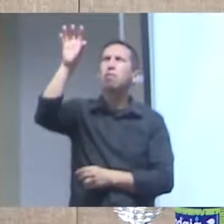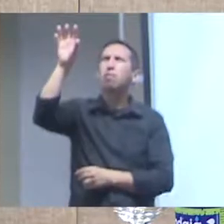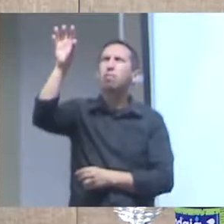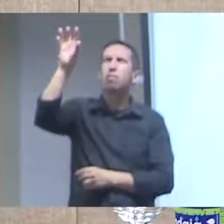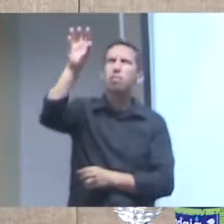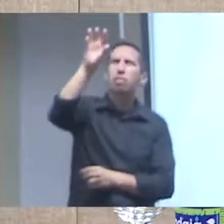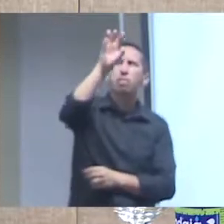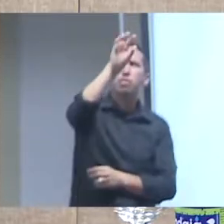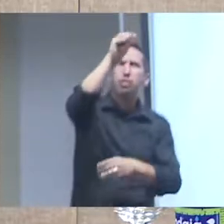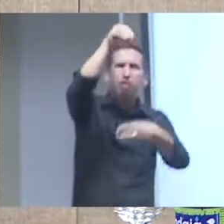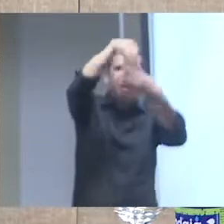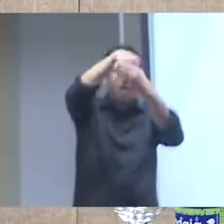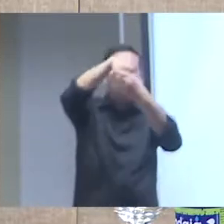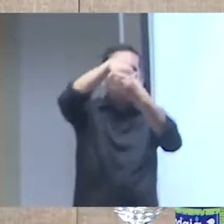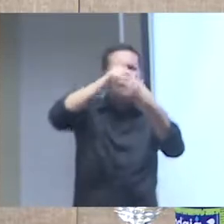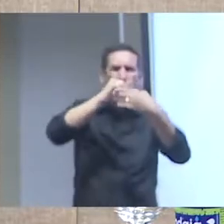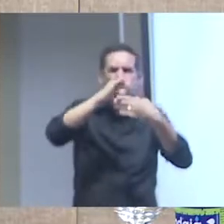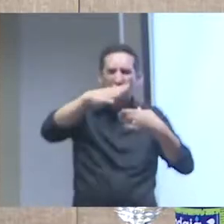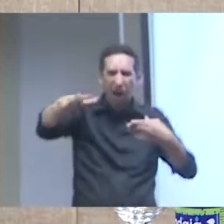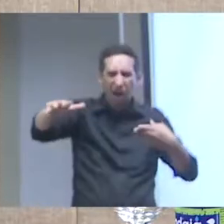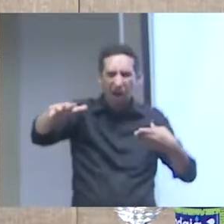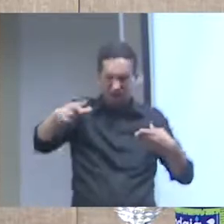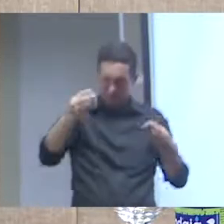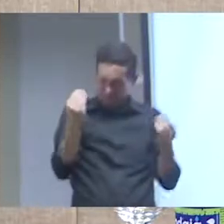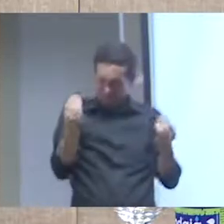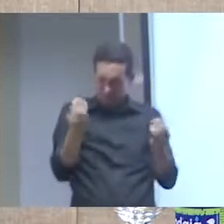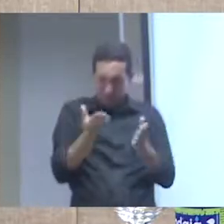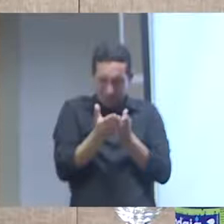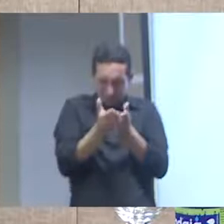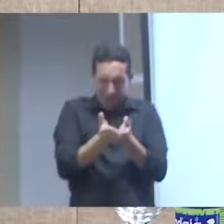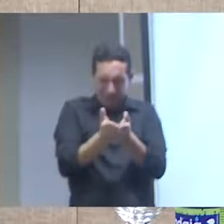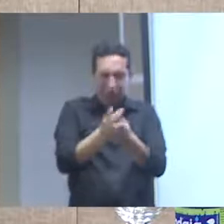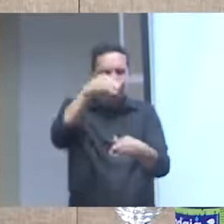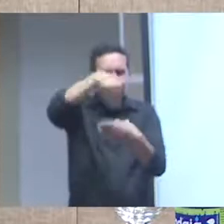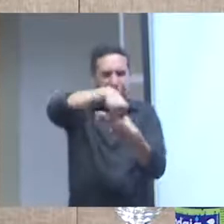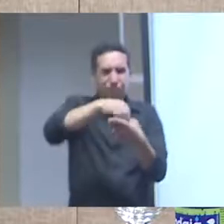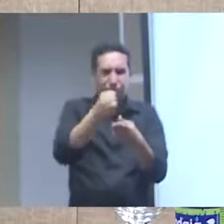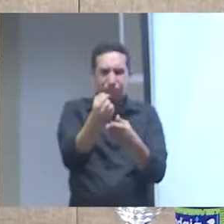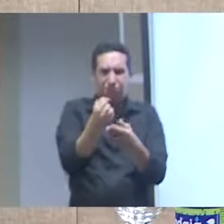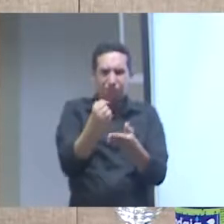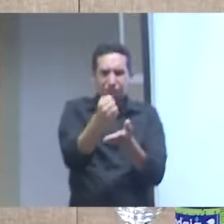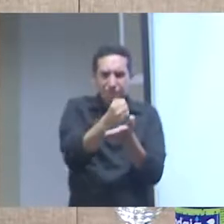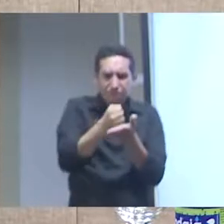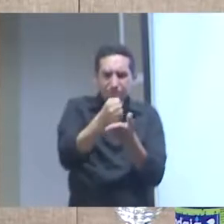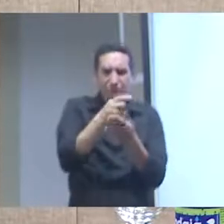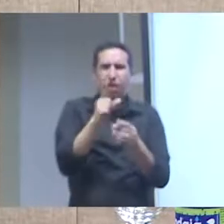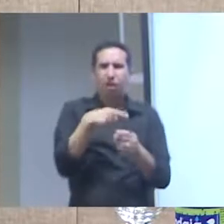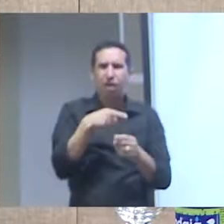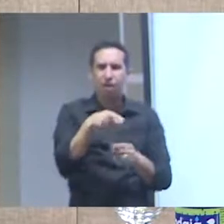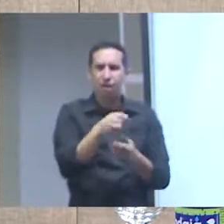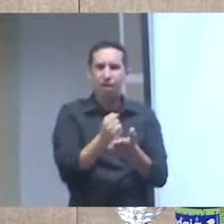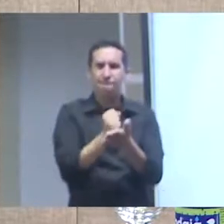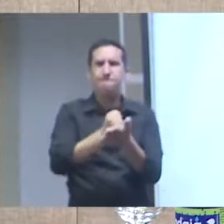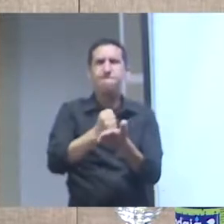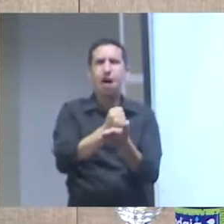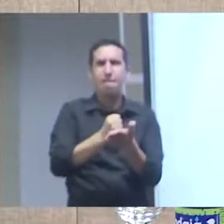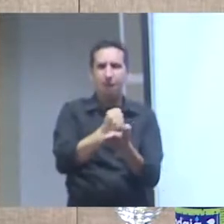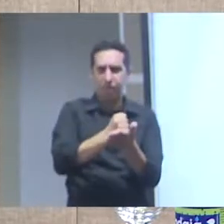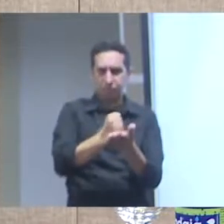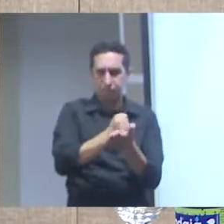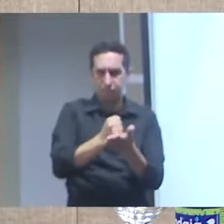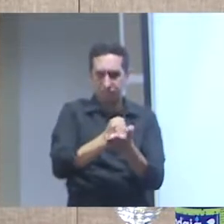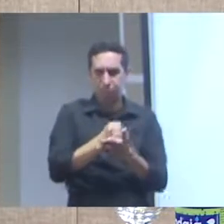ou é um barco farmácia ou tem alguma coisa errada então a visualização de dados dos dados ela traz uma série de